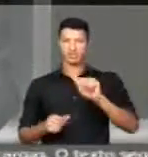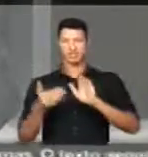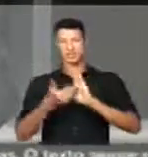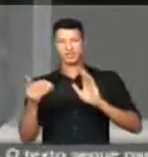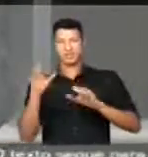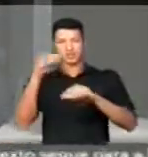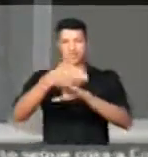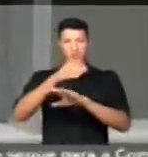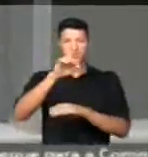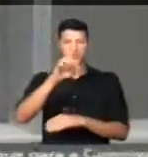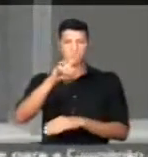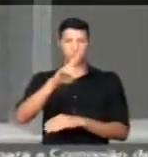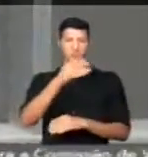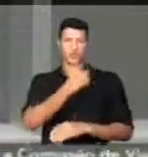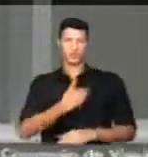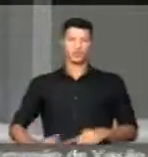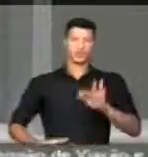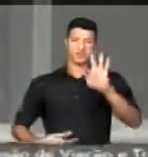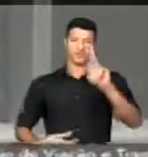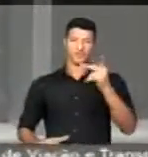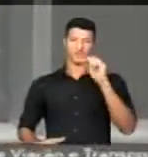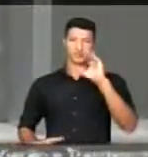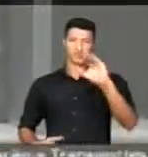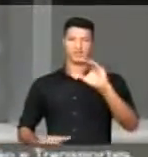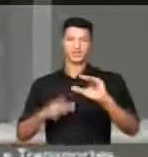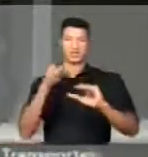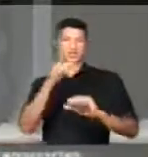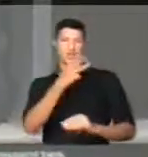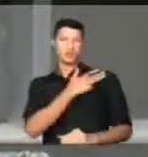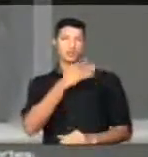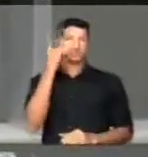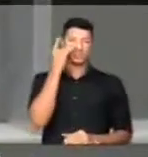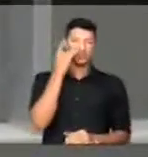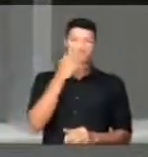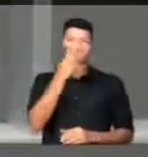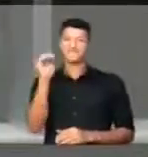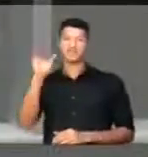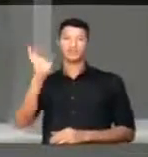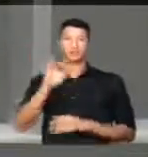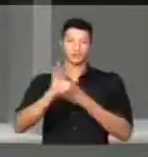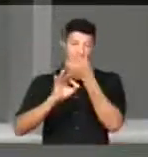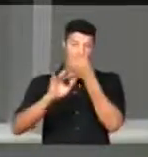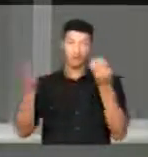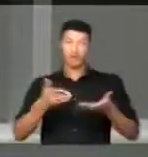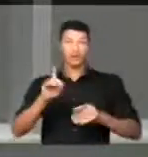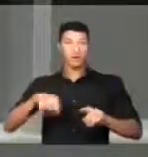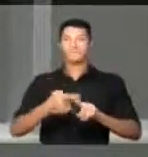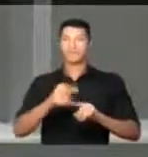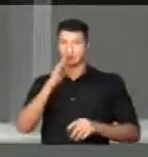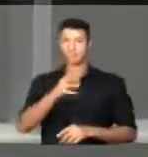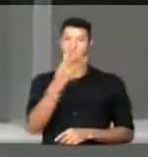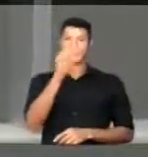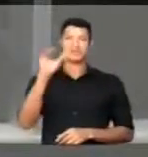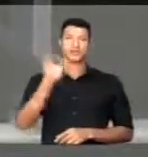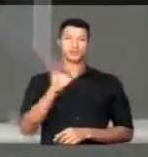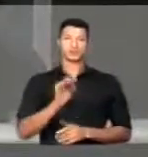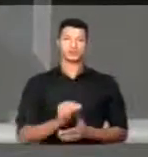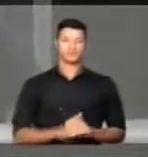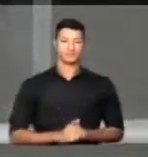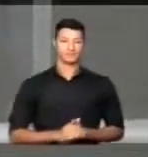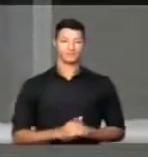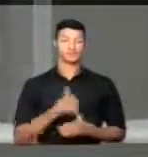ADRU, no governo Fernando Henrique, Lula, Dilma, era de 20%, agora é mais ousado, é 30%.